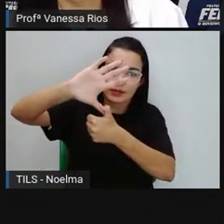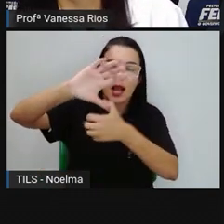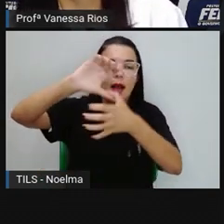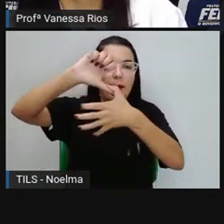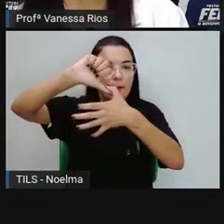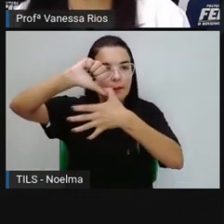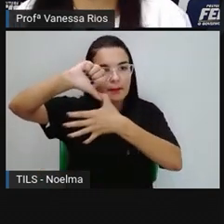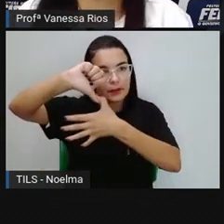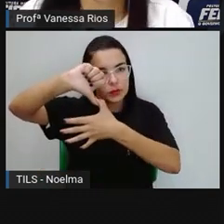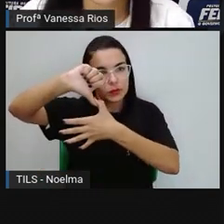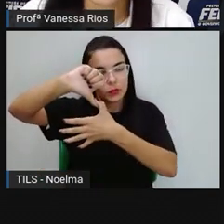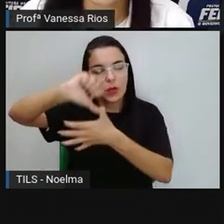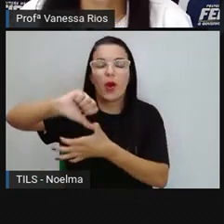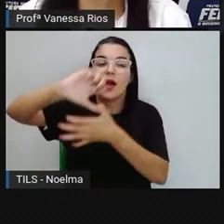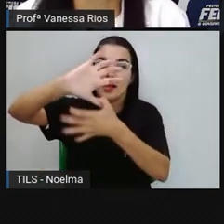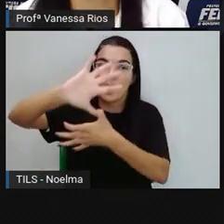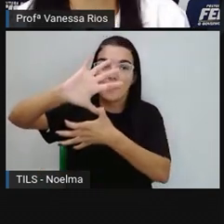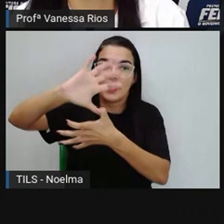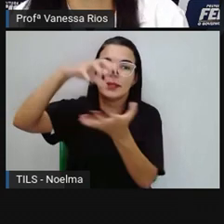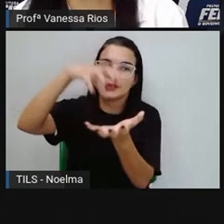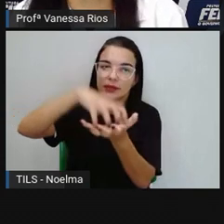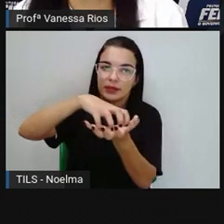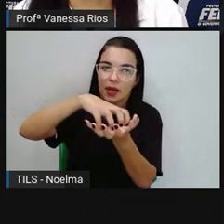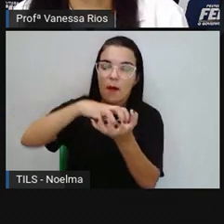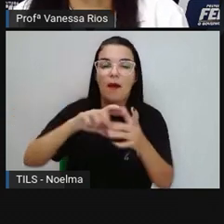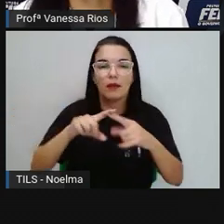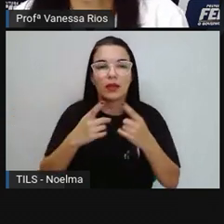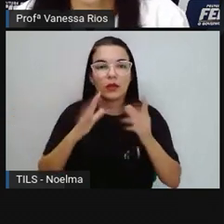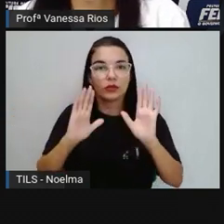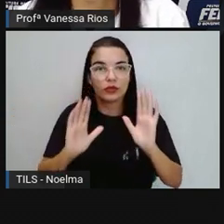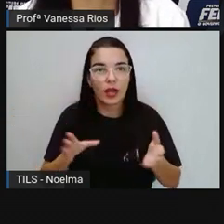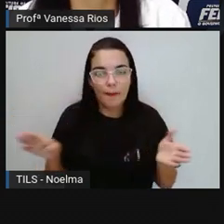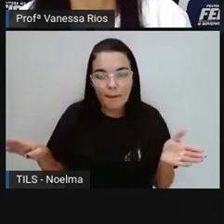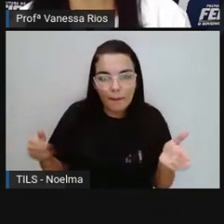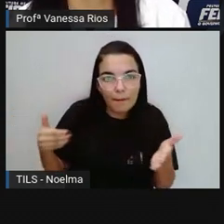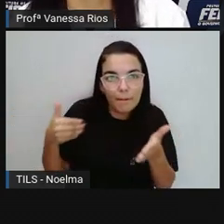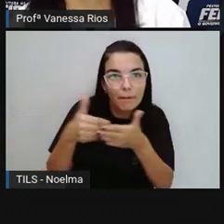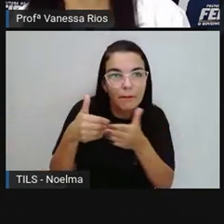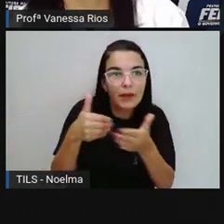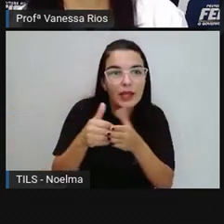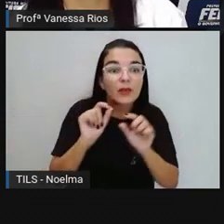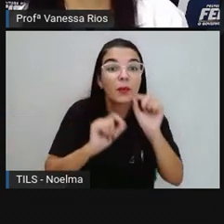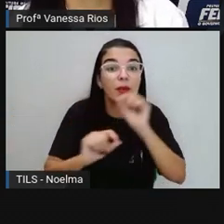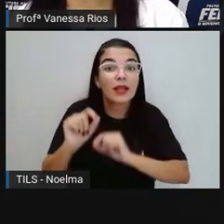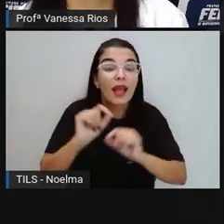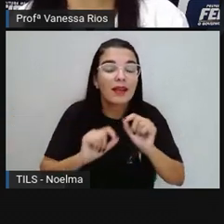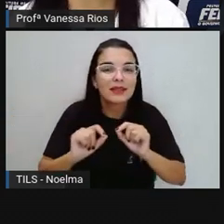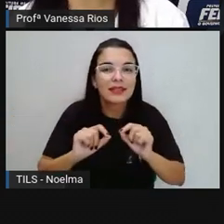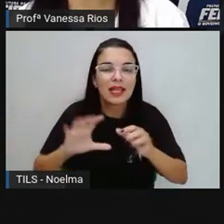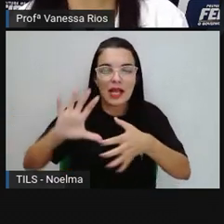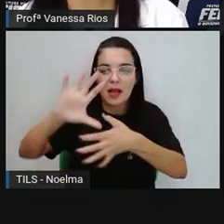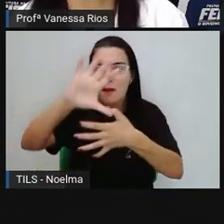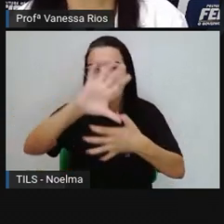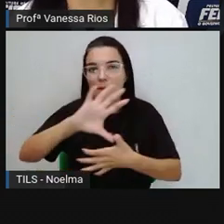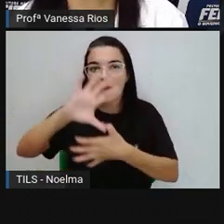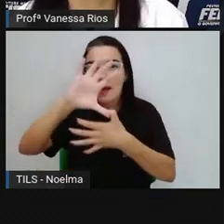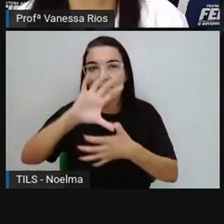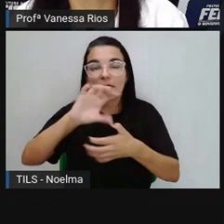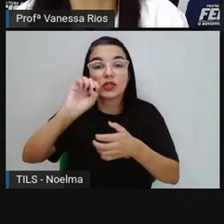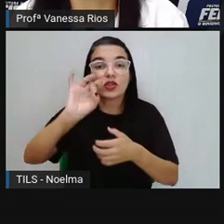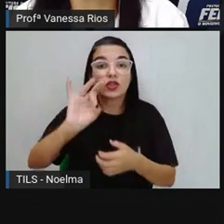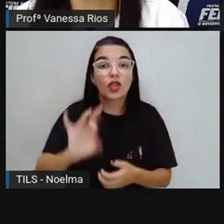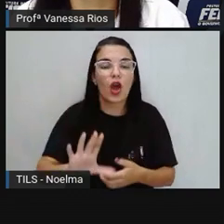Central e América do Sul. E agora a gente já está chegando mais perto. Nós vamos ver agora um mapa que representa a